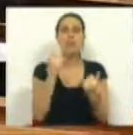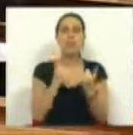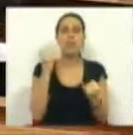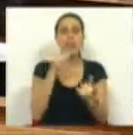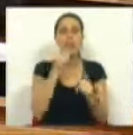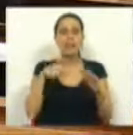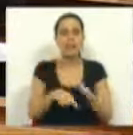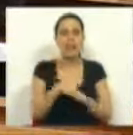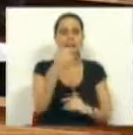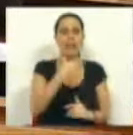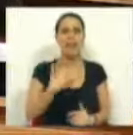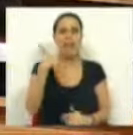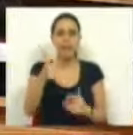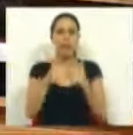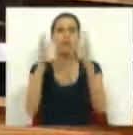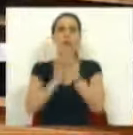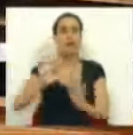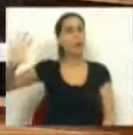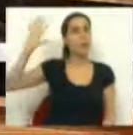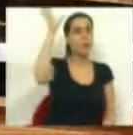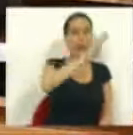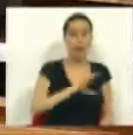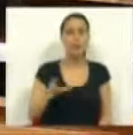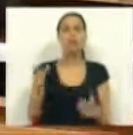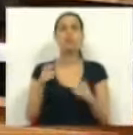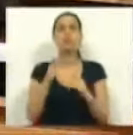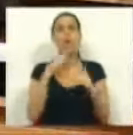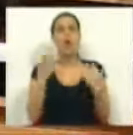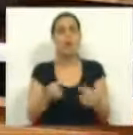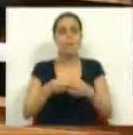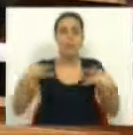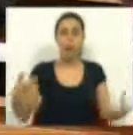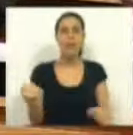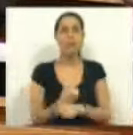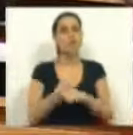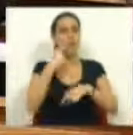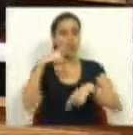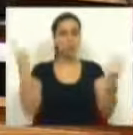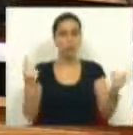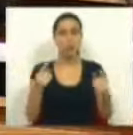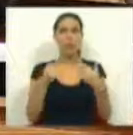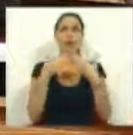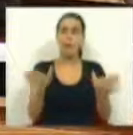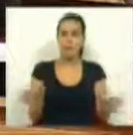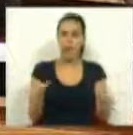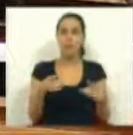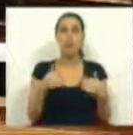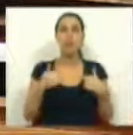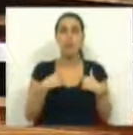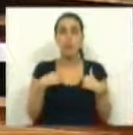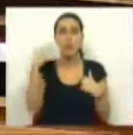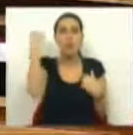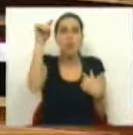aliás, com a televisão digital terrestre, todos os países aumentaram a sua oferta de serviços